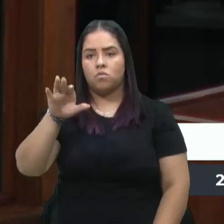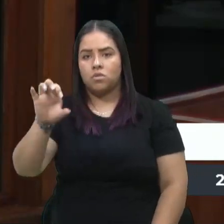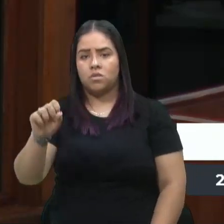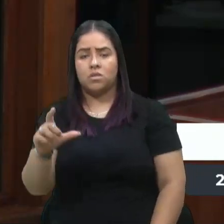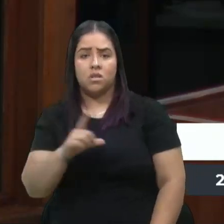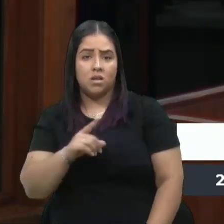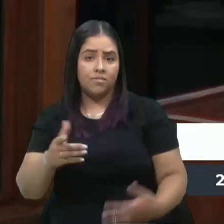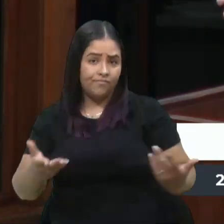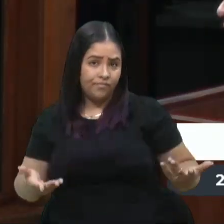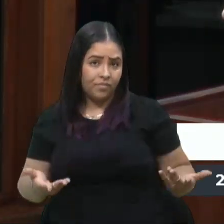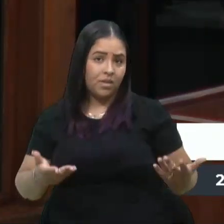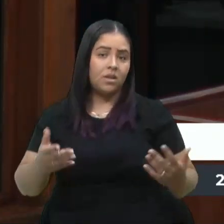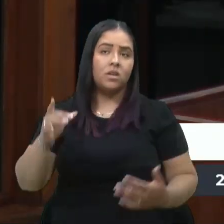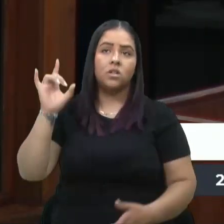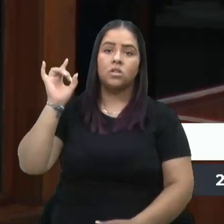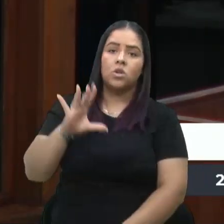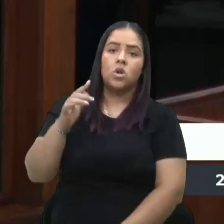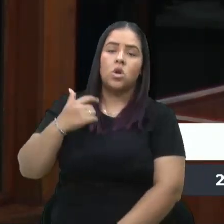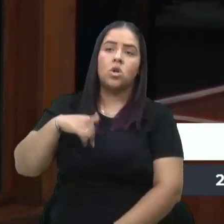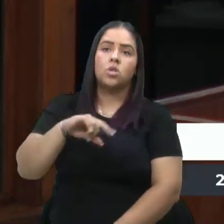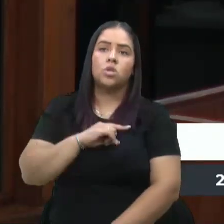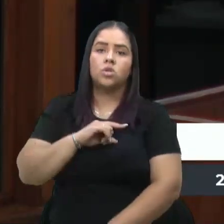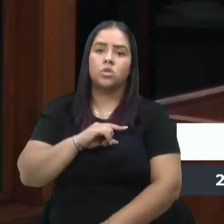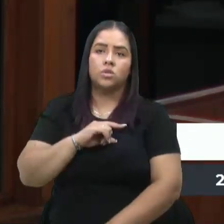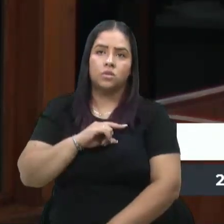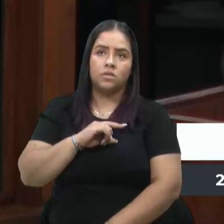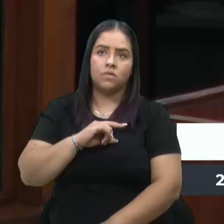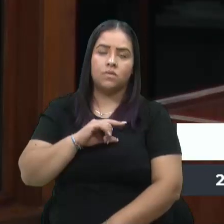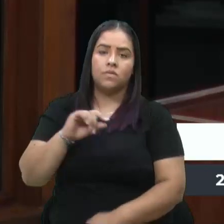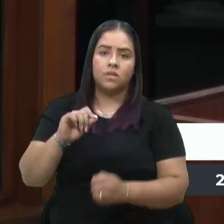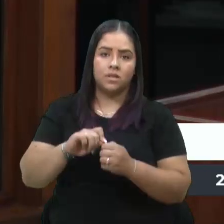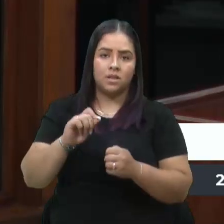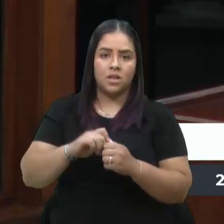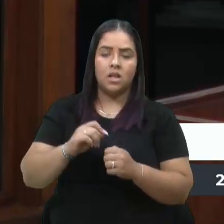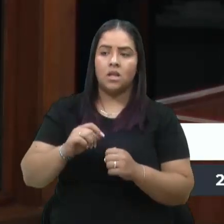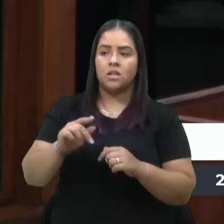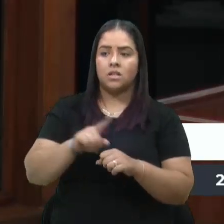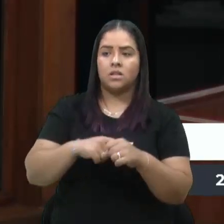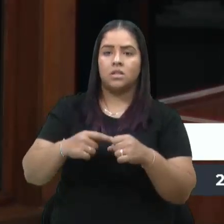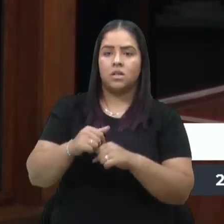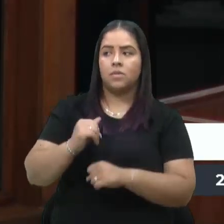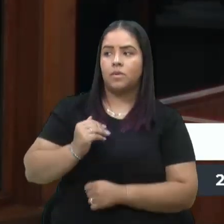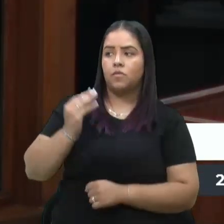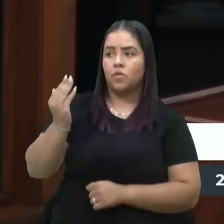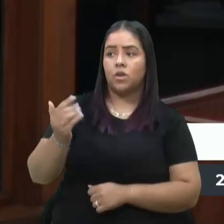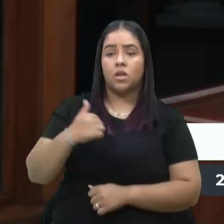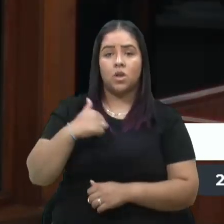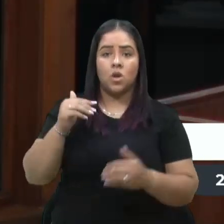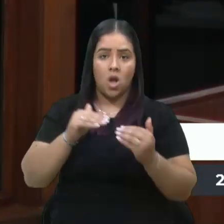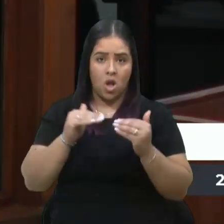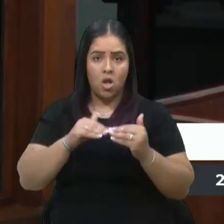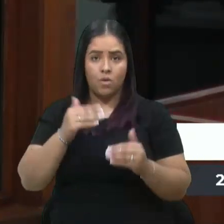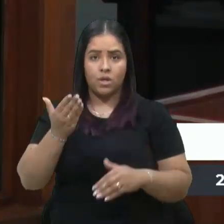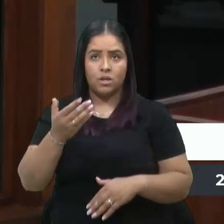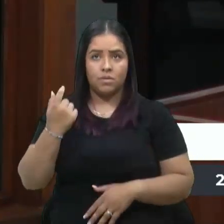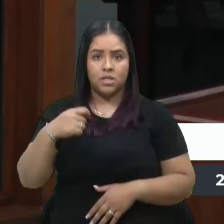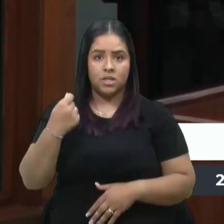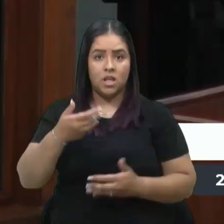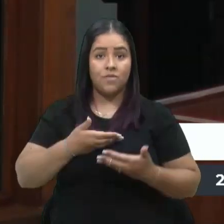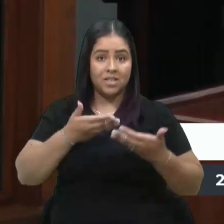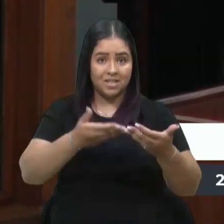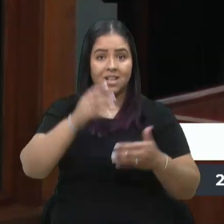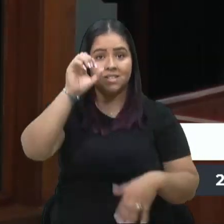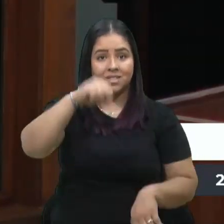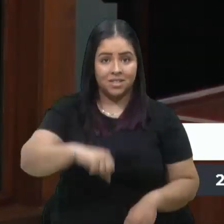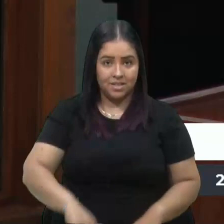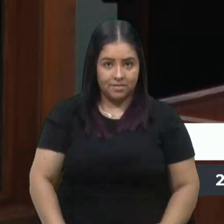Então, basta a gente jogar a nossa cidade para fora. E concordo muito com o senhor, tem que visitar sim,